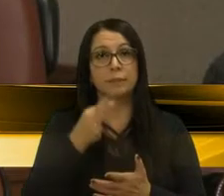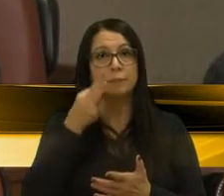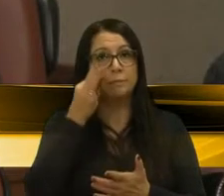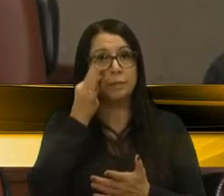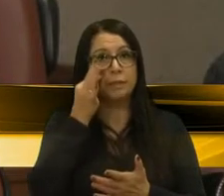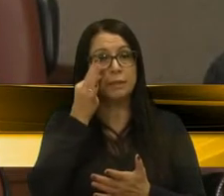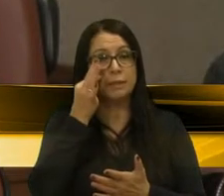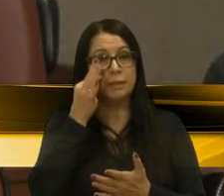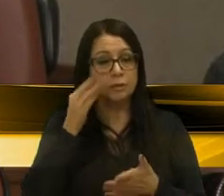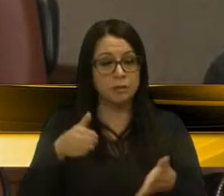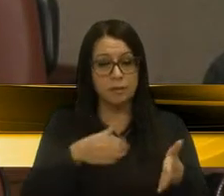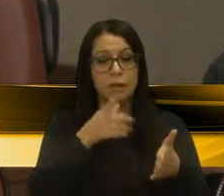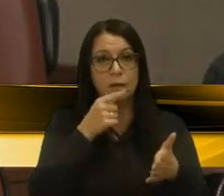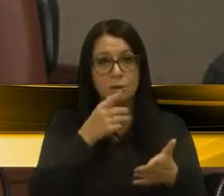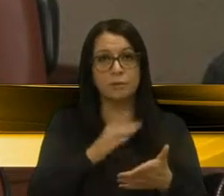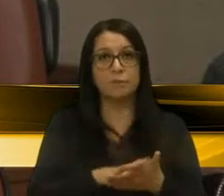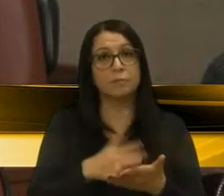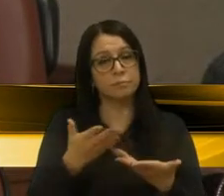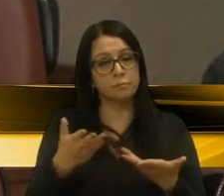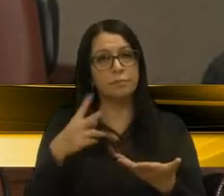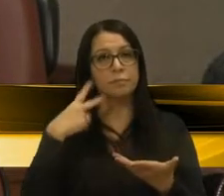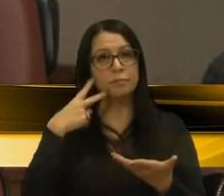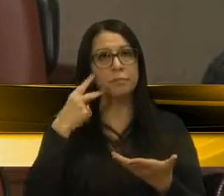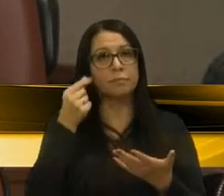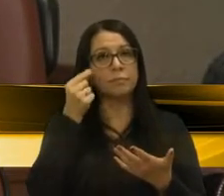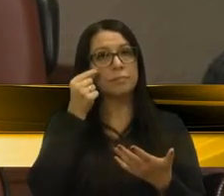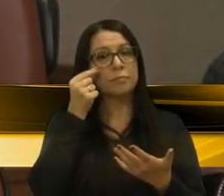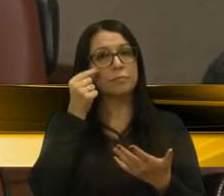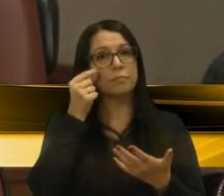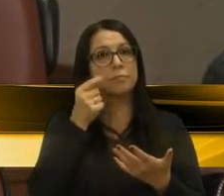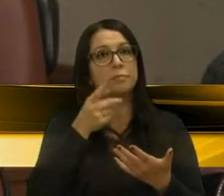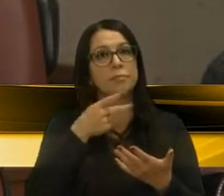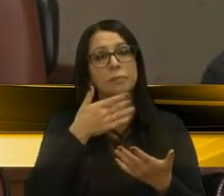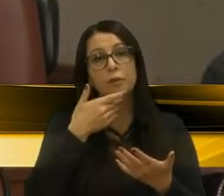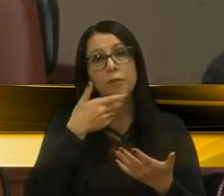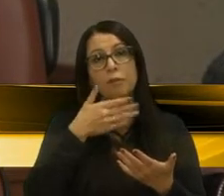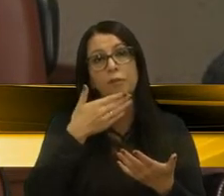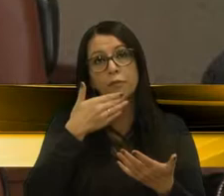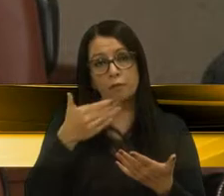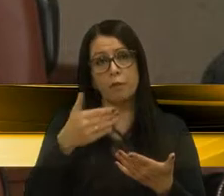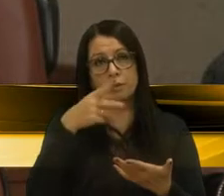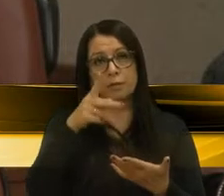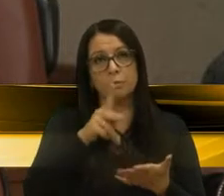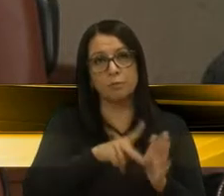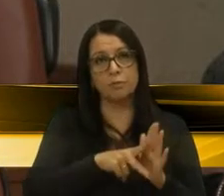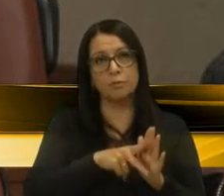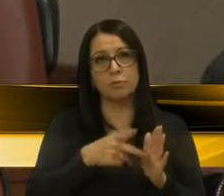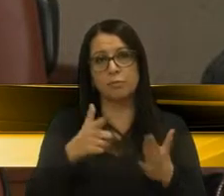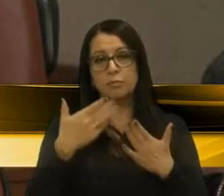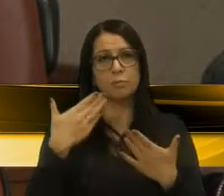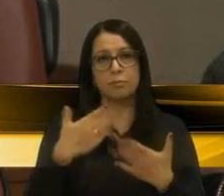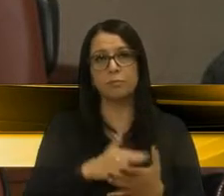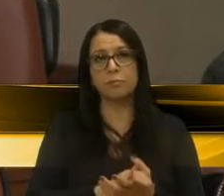nas bacias de captação. Então, vereador Paulo, eu sou favorável ao seu projeto, sem dúvida nenhuma.